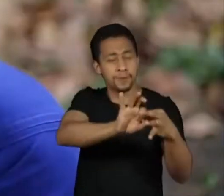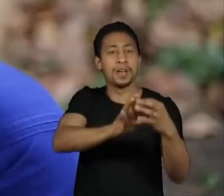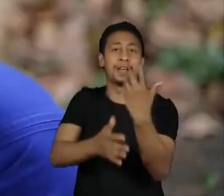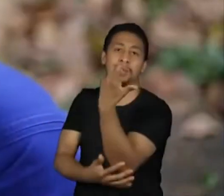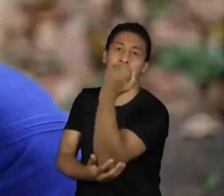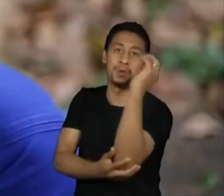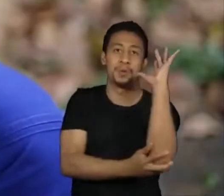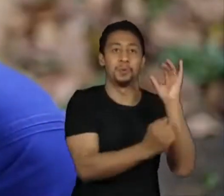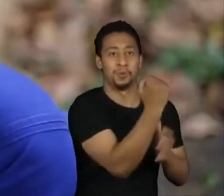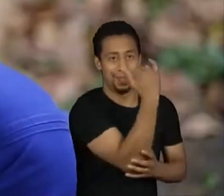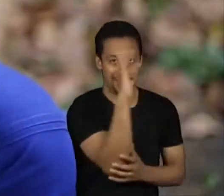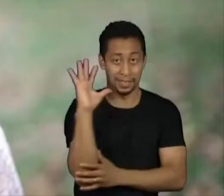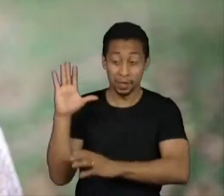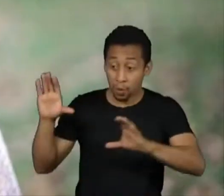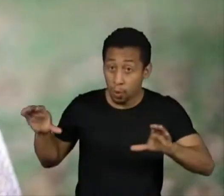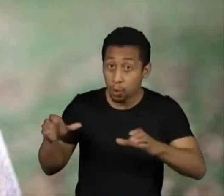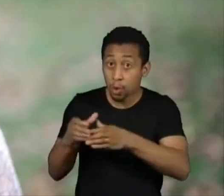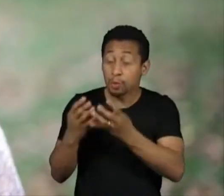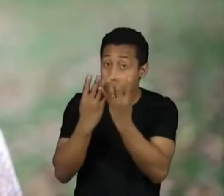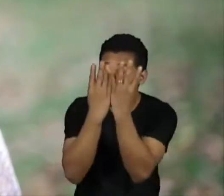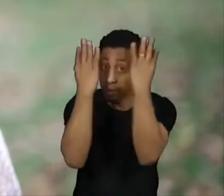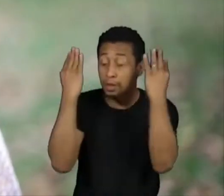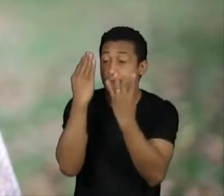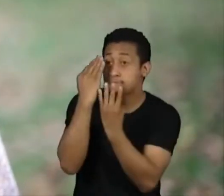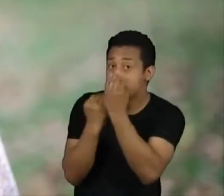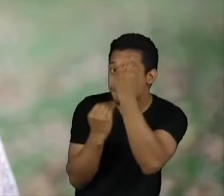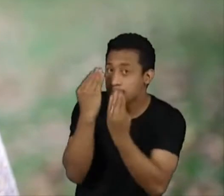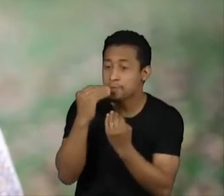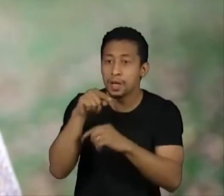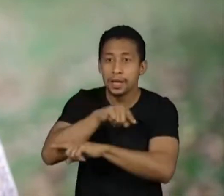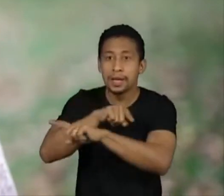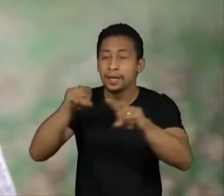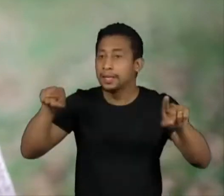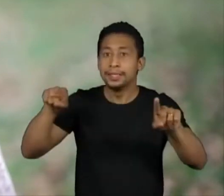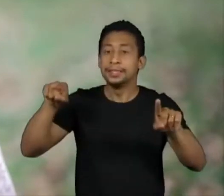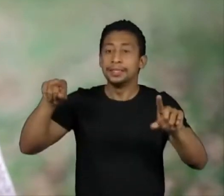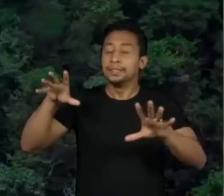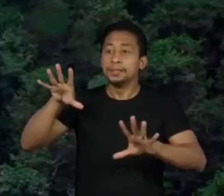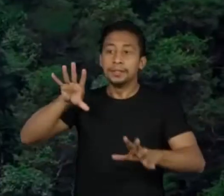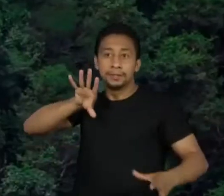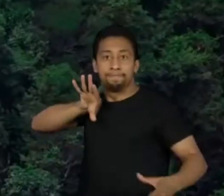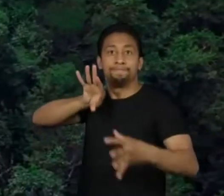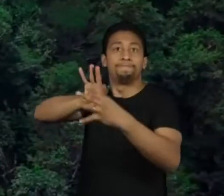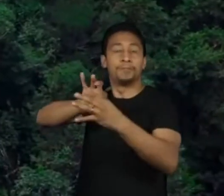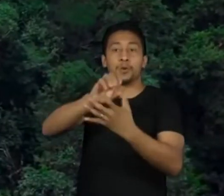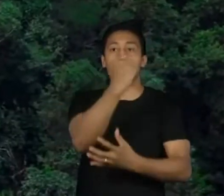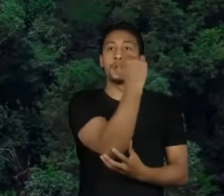comunidades indígenas, eu pude perceber que a espiritualidade está na conexão com a natureza.